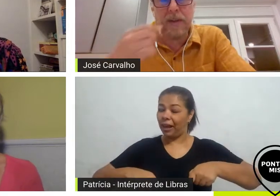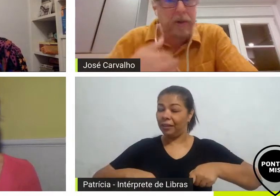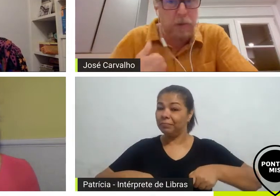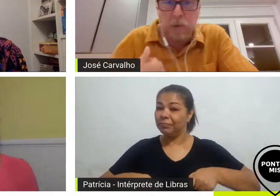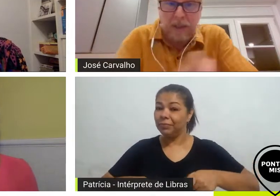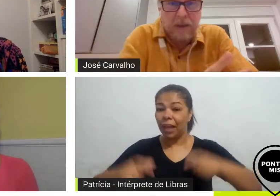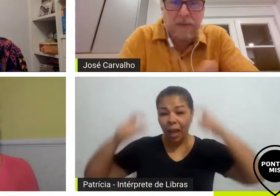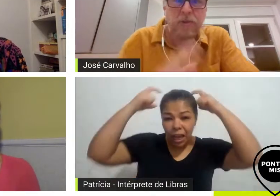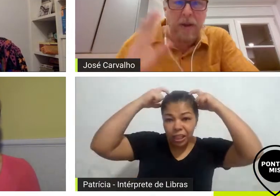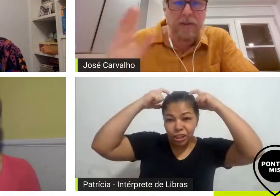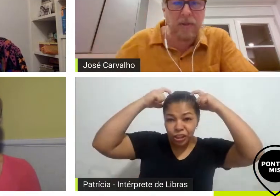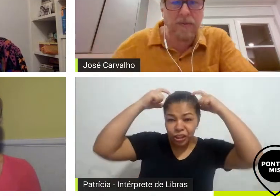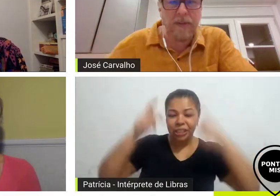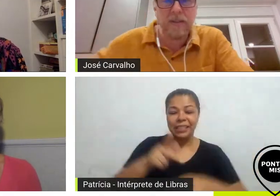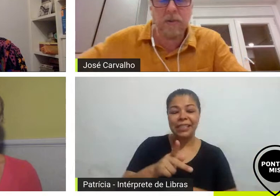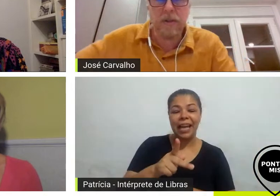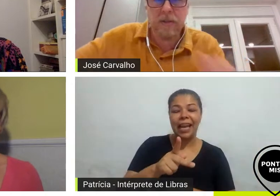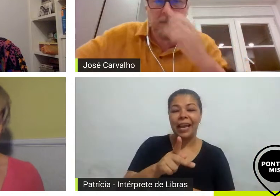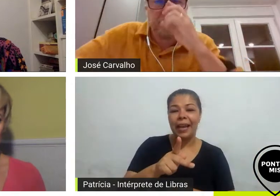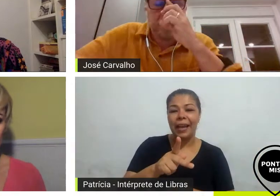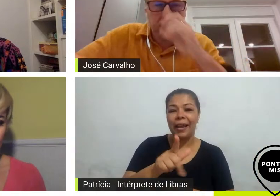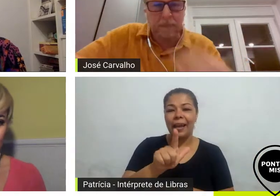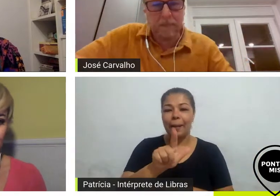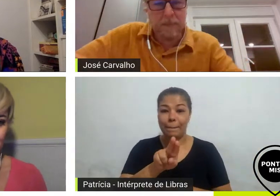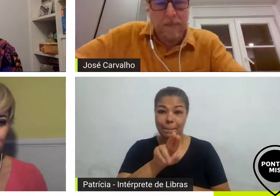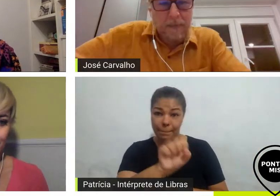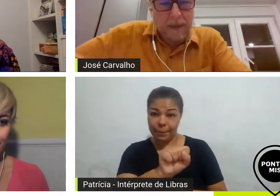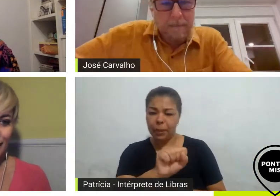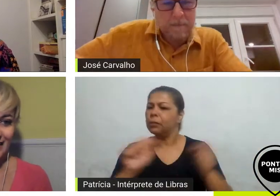infanto-juvenil que eu nunca tinha visto antes eu estou feliz com isso